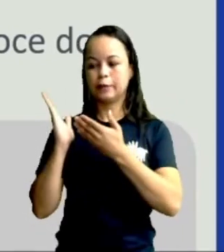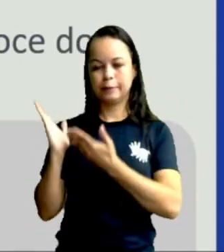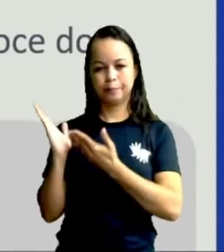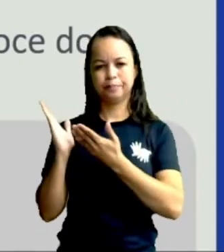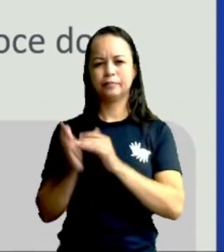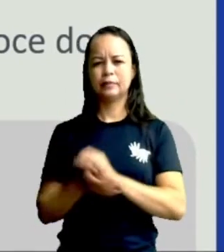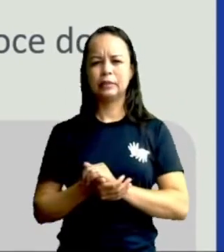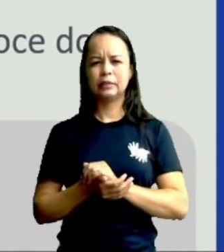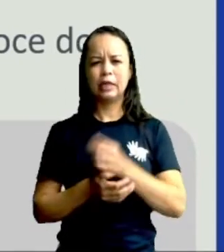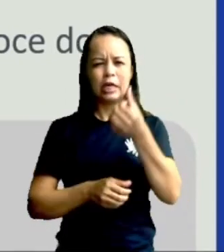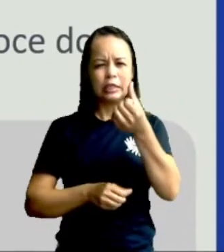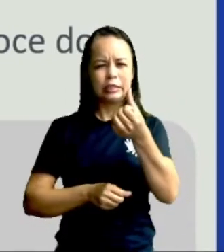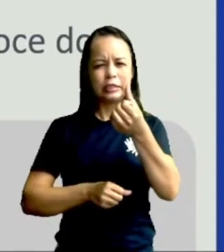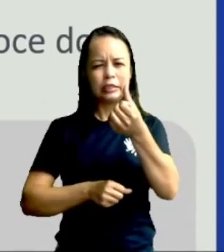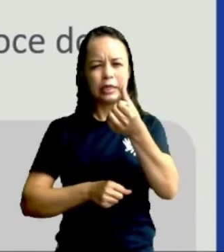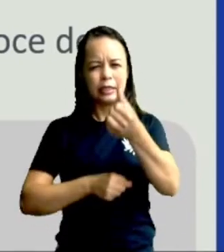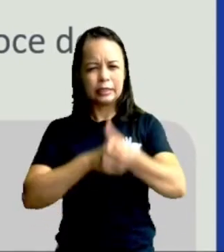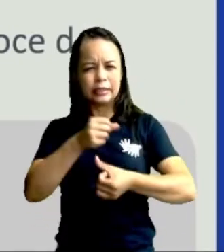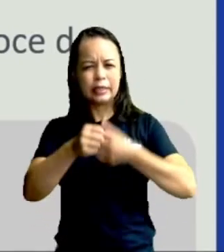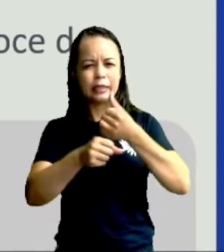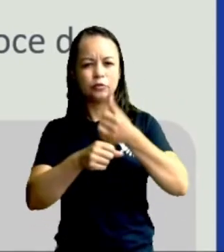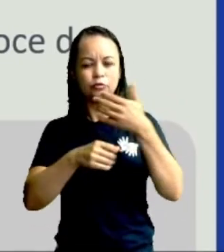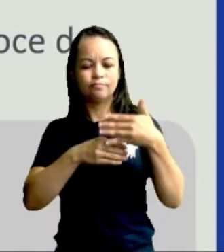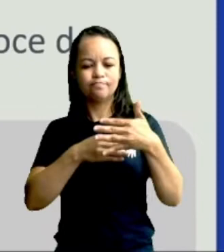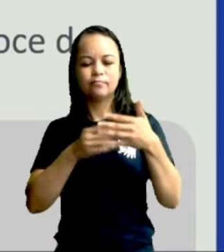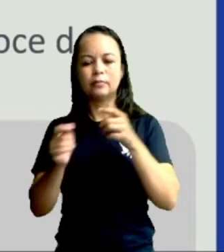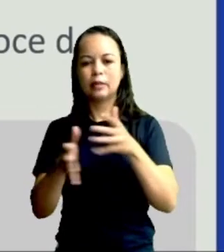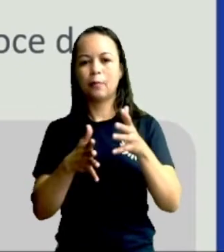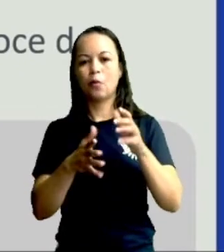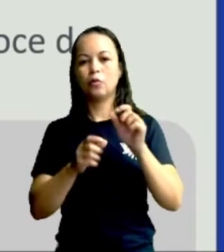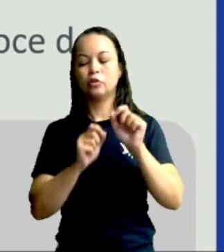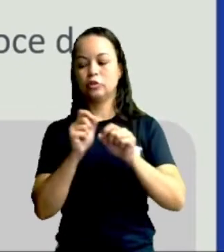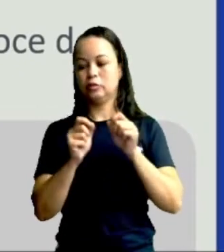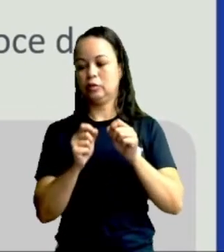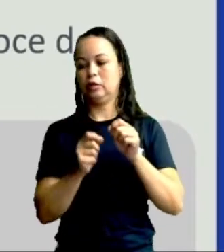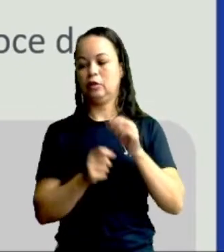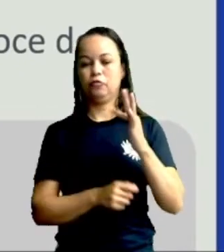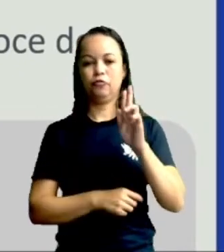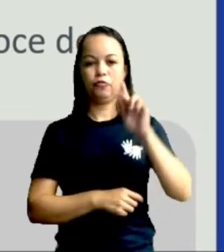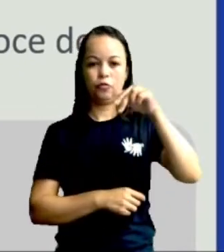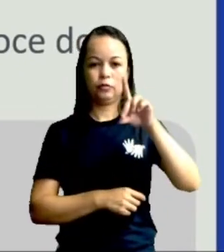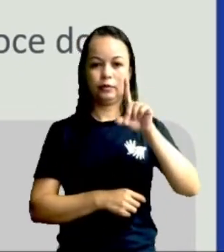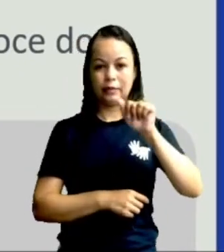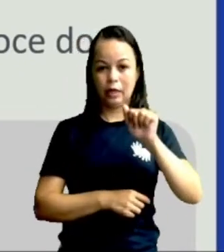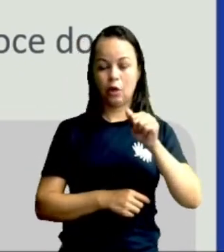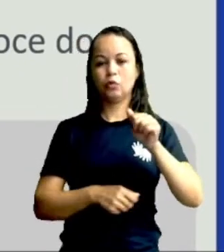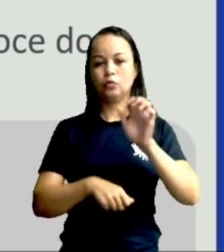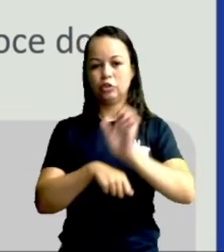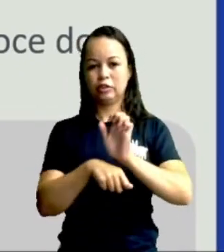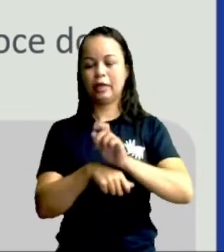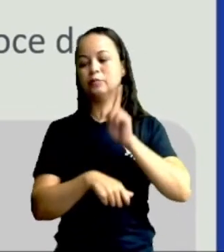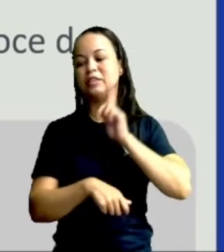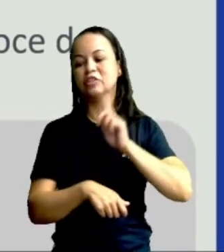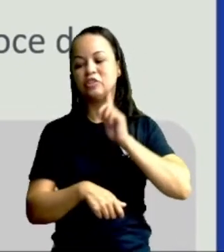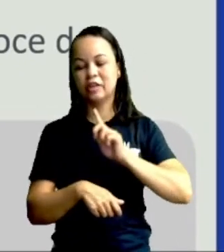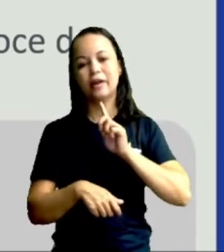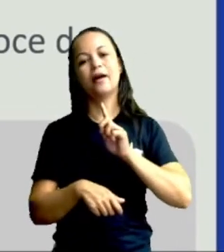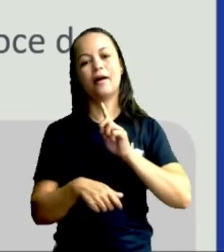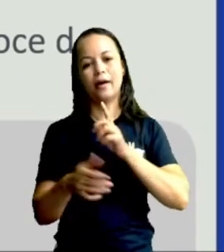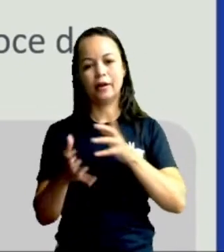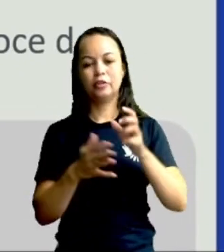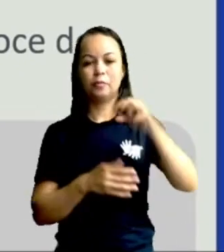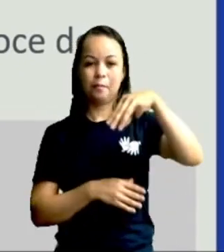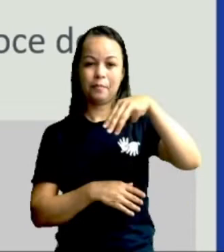seis anos após o rompimento da barragem de Fundão em Mariana, ou seja, o acidente que ocorreu na cidade